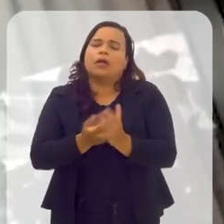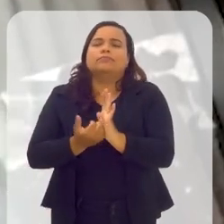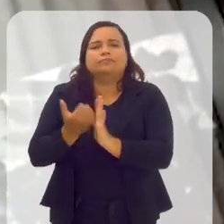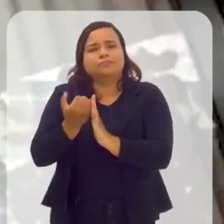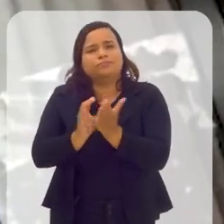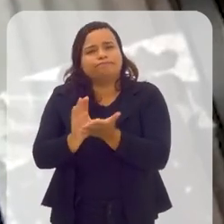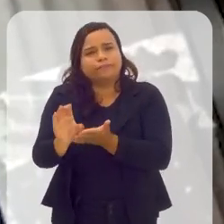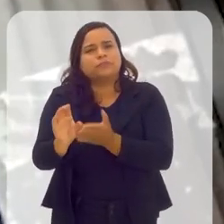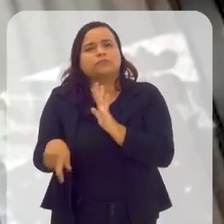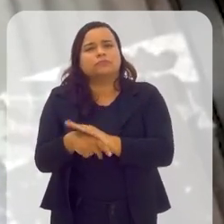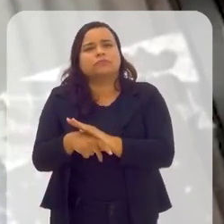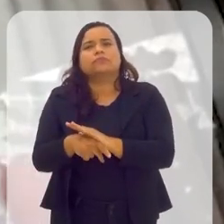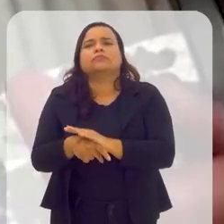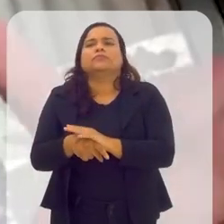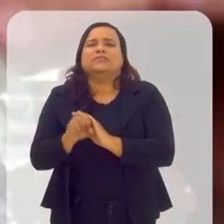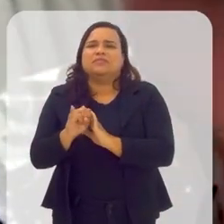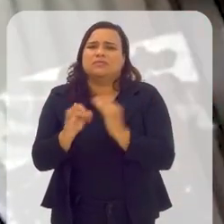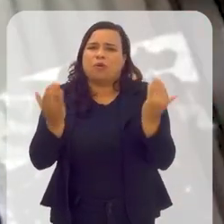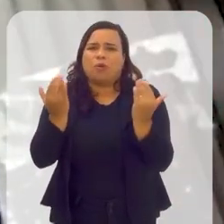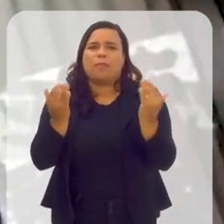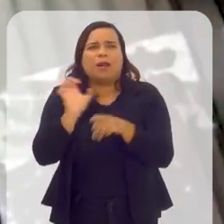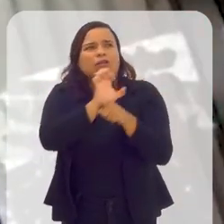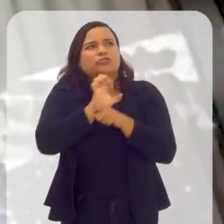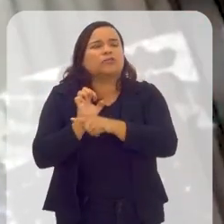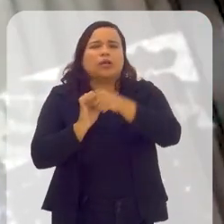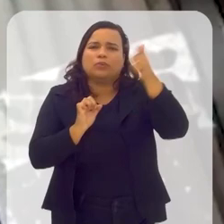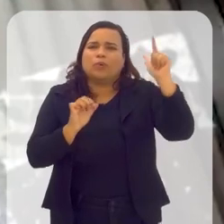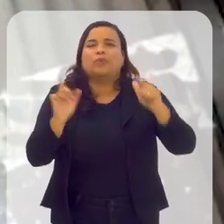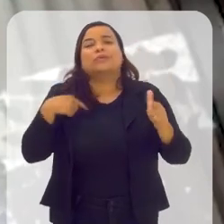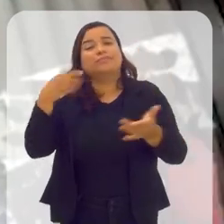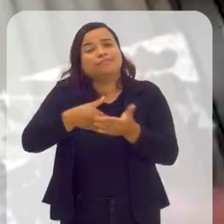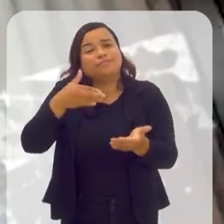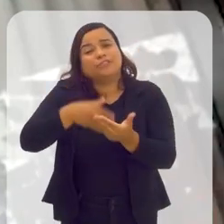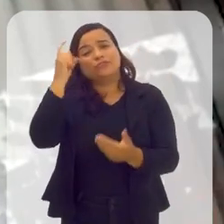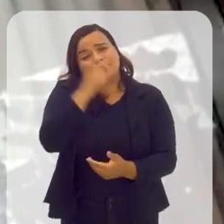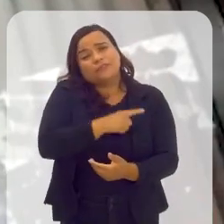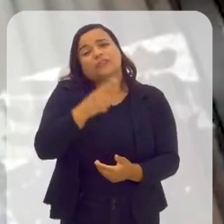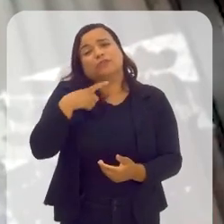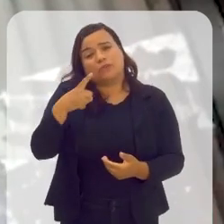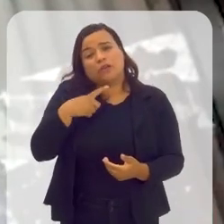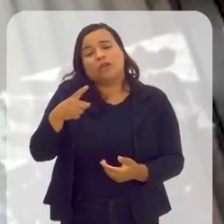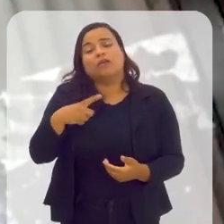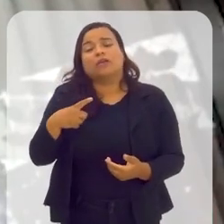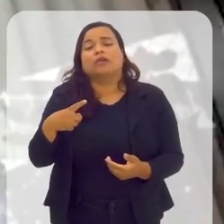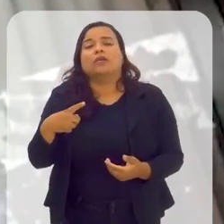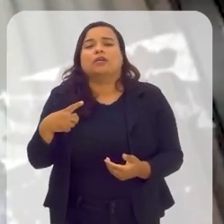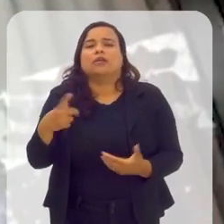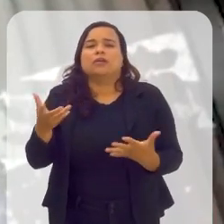paga um valor a mais em relação aos demais estados, o que inviabiliza de certa forma